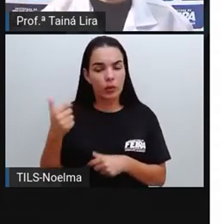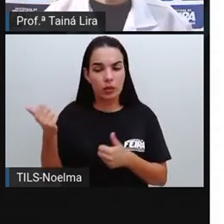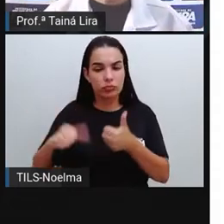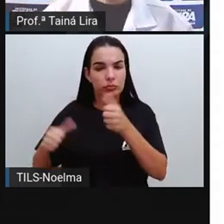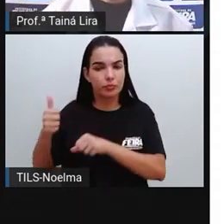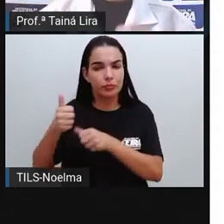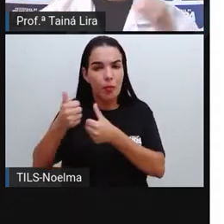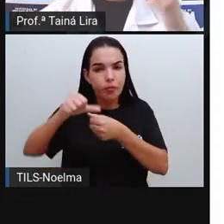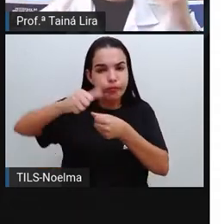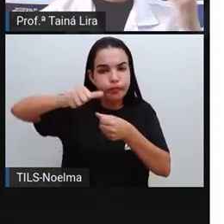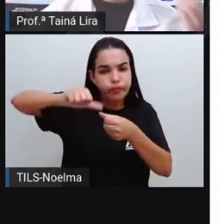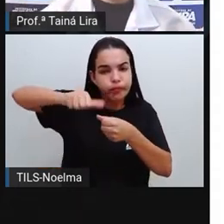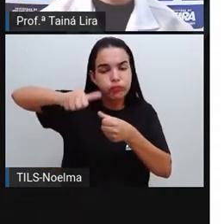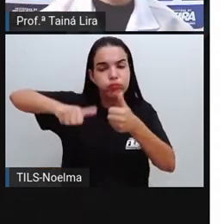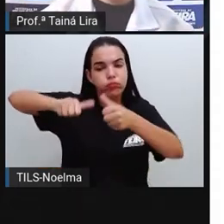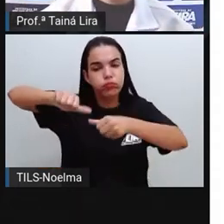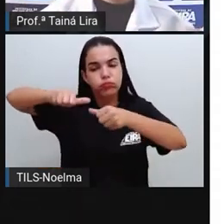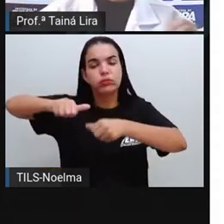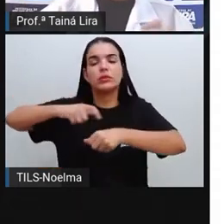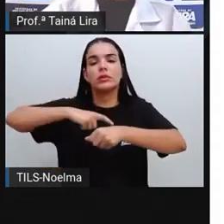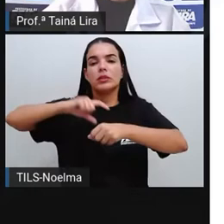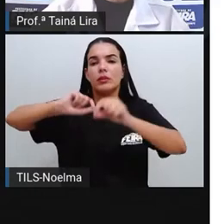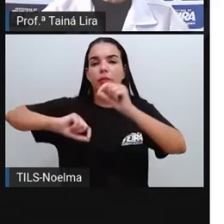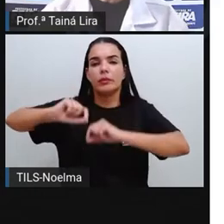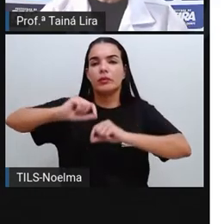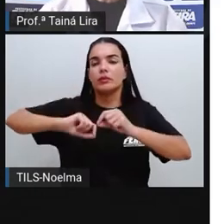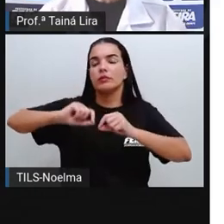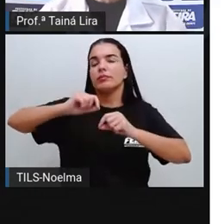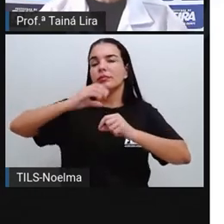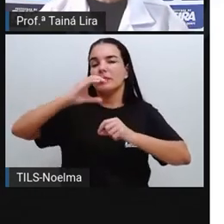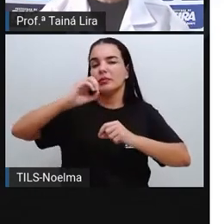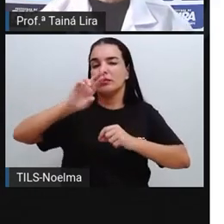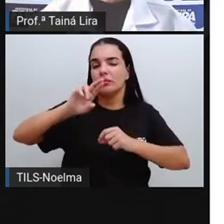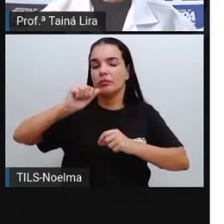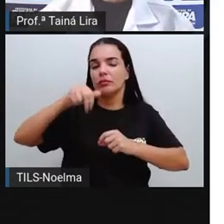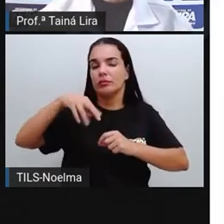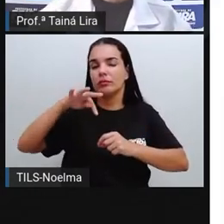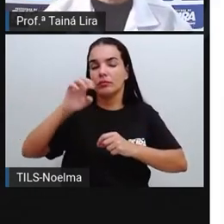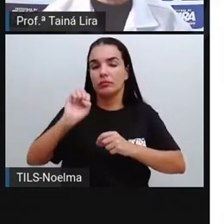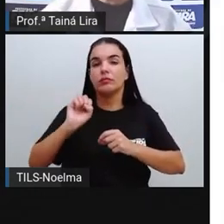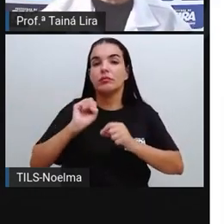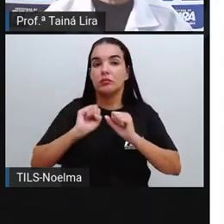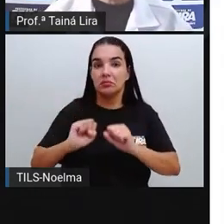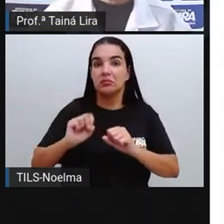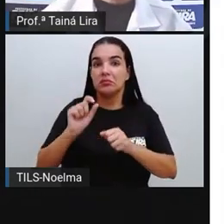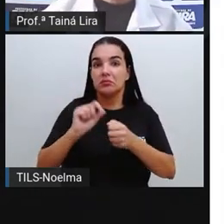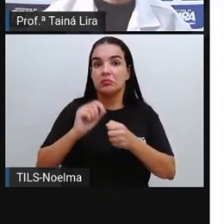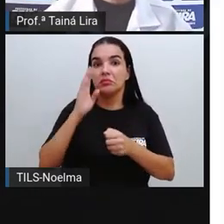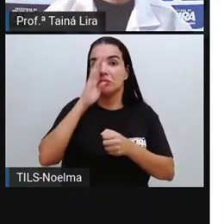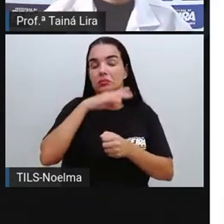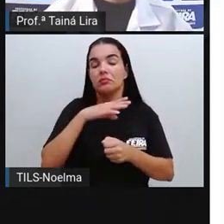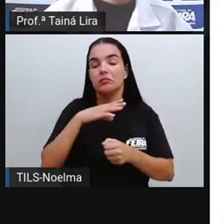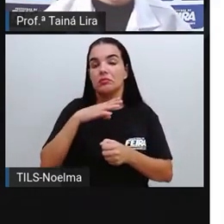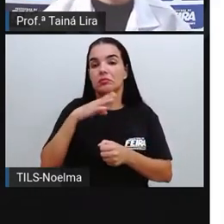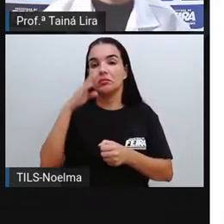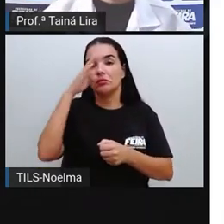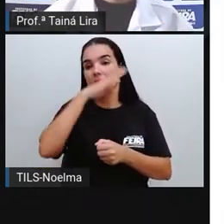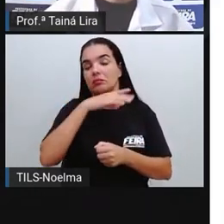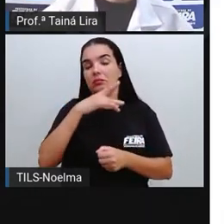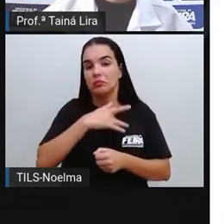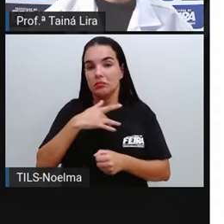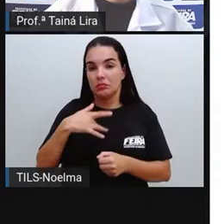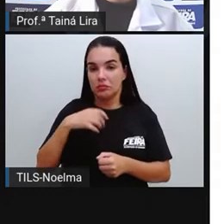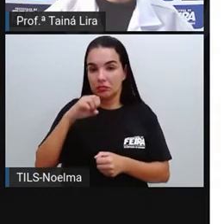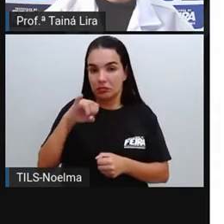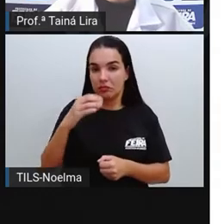como conservantes, como corantes, tá? Que podem fazer mal à saúde quando consumidos em excesso, então